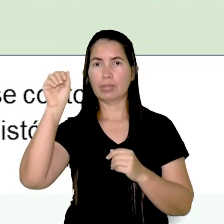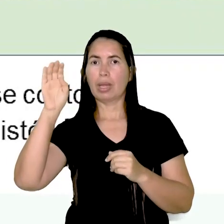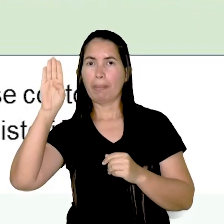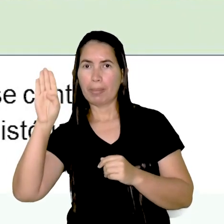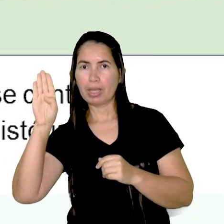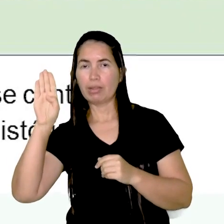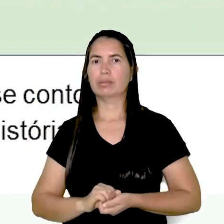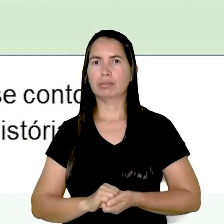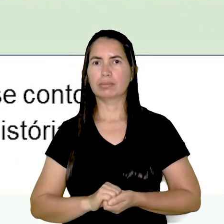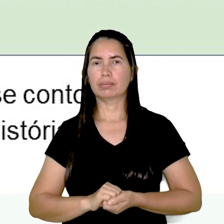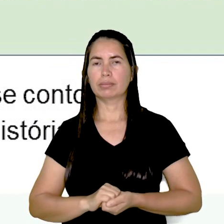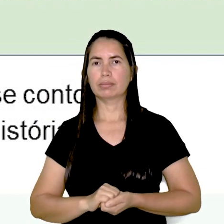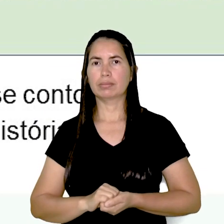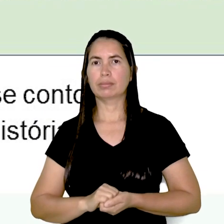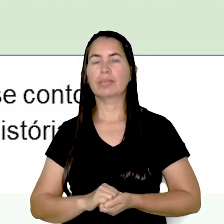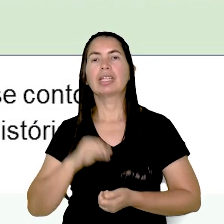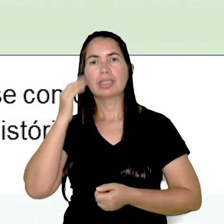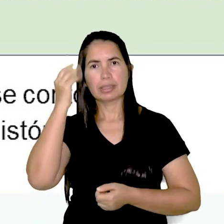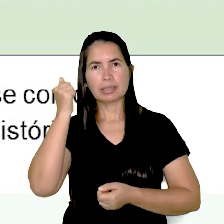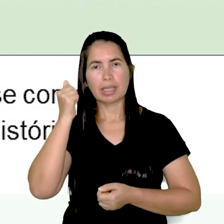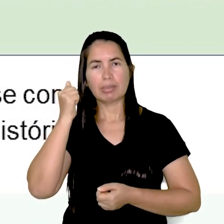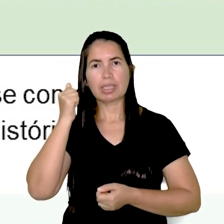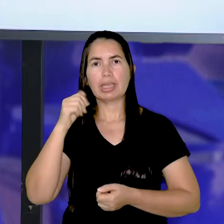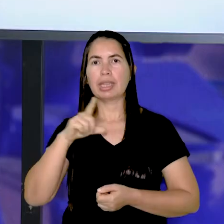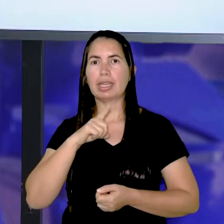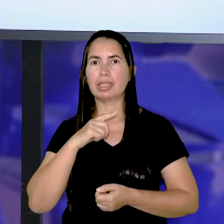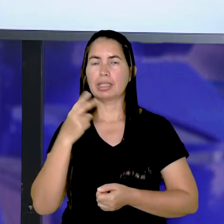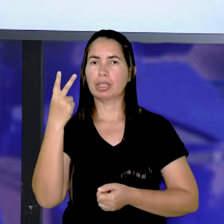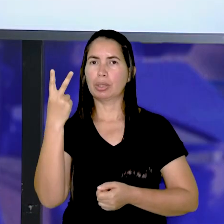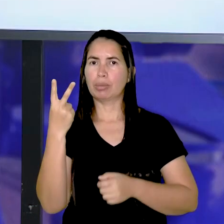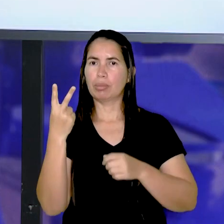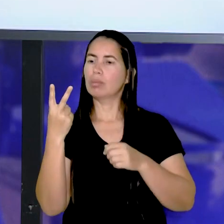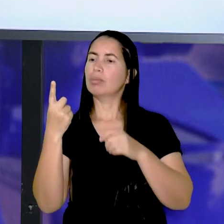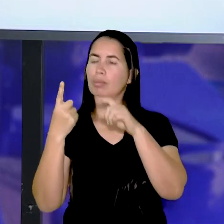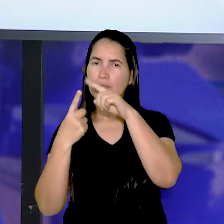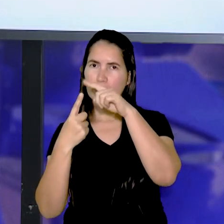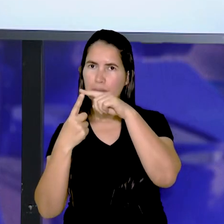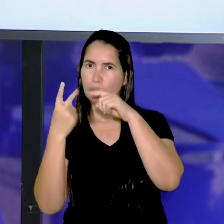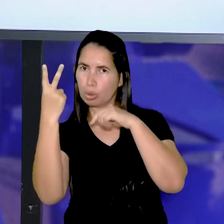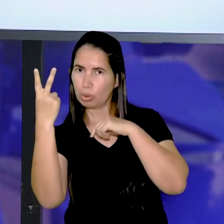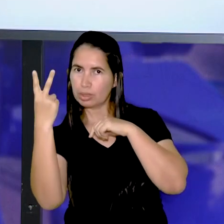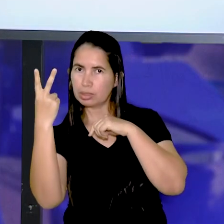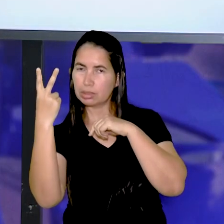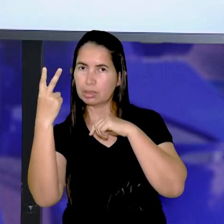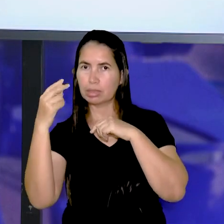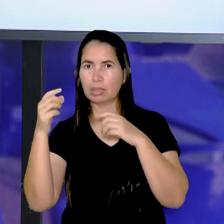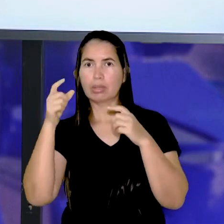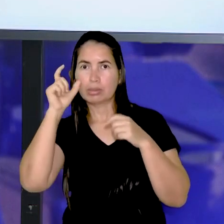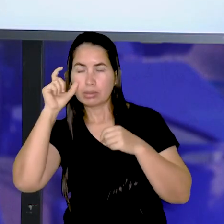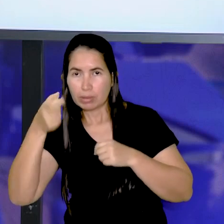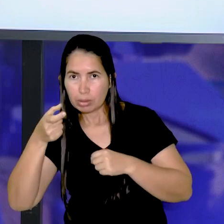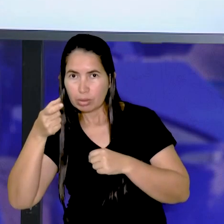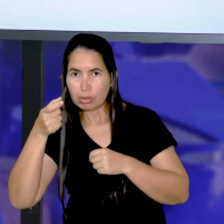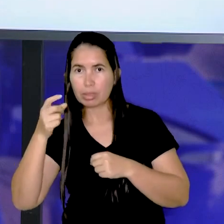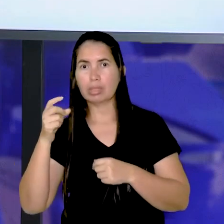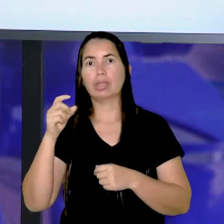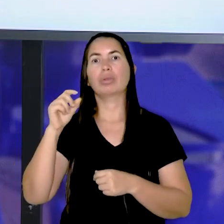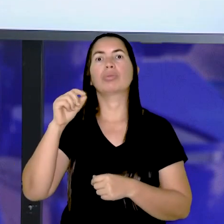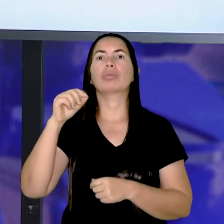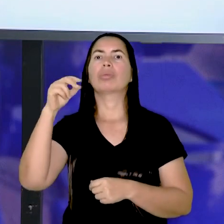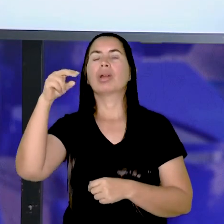Há um narrador. Há tipos de narrador. O narrador observador e o narrador personagem.